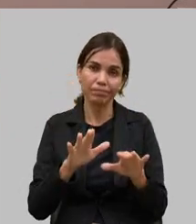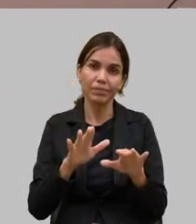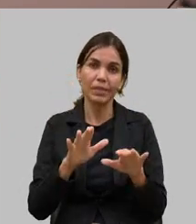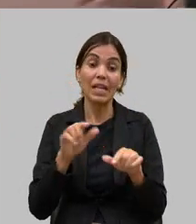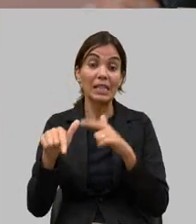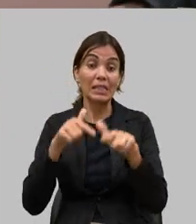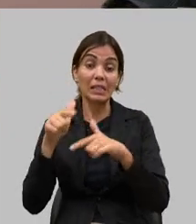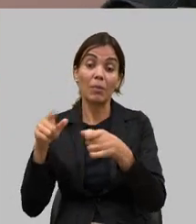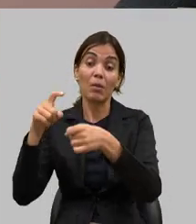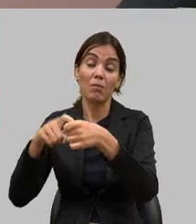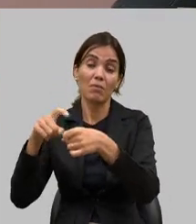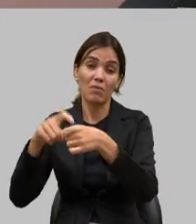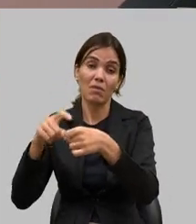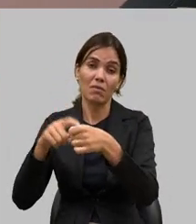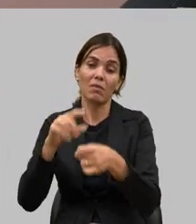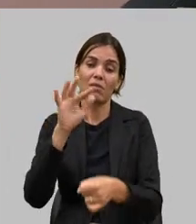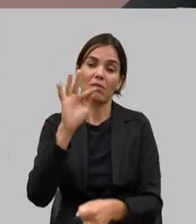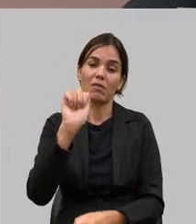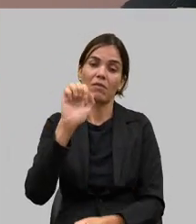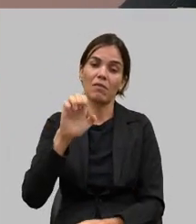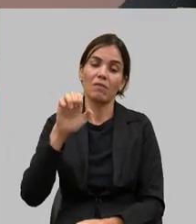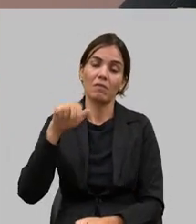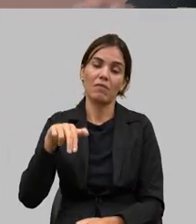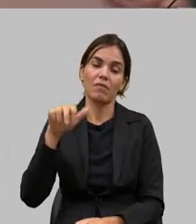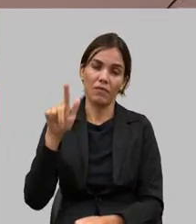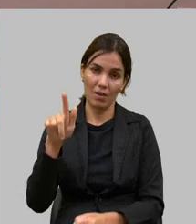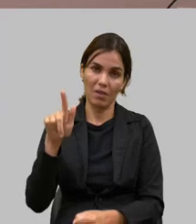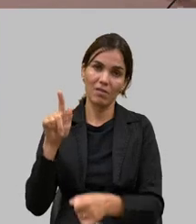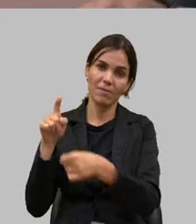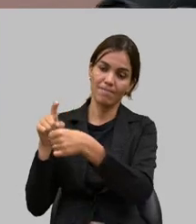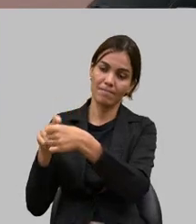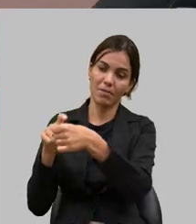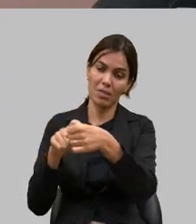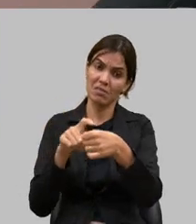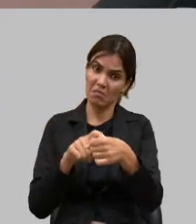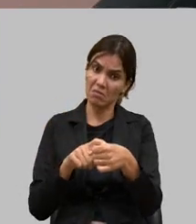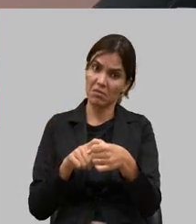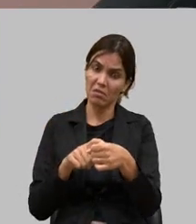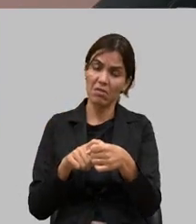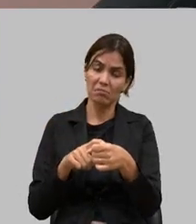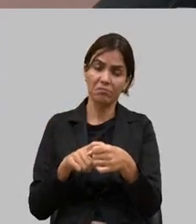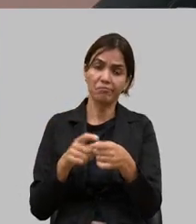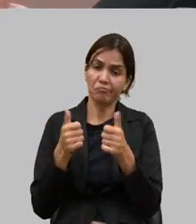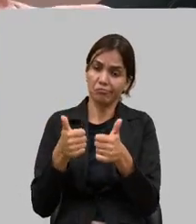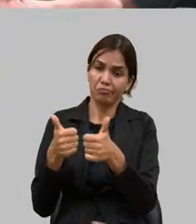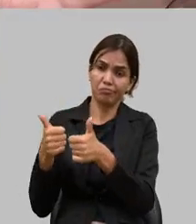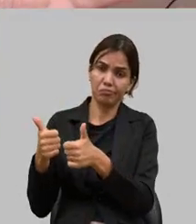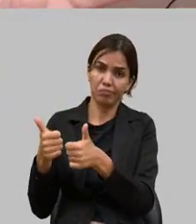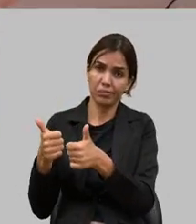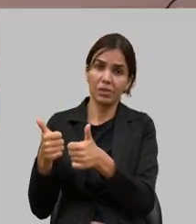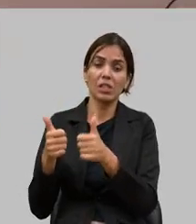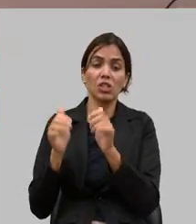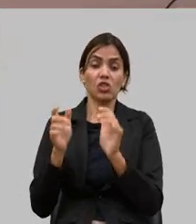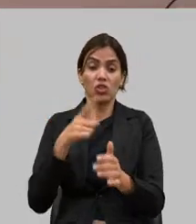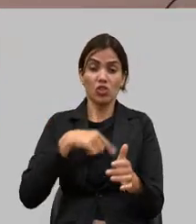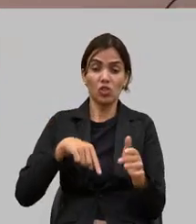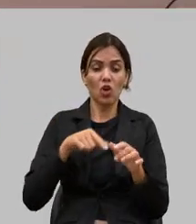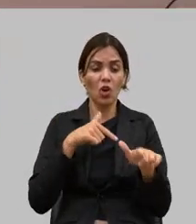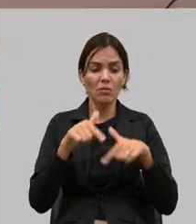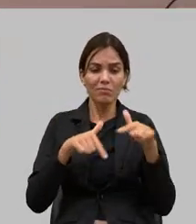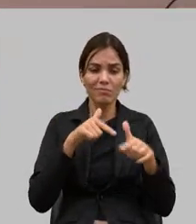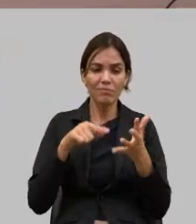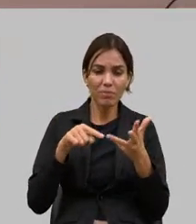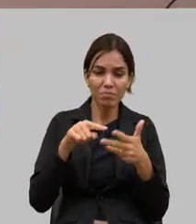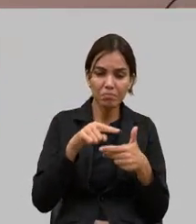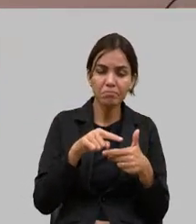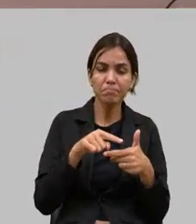FAENG em todas as ações que a gente vem fazendo deu resultado e nós tomamos as medidas que nós poderíamos tomar que estavam nos